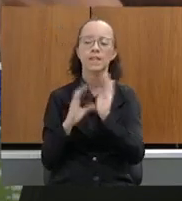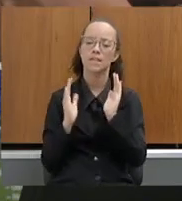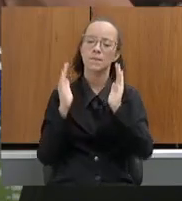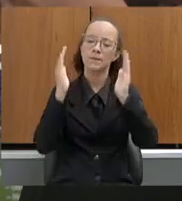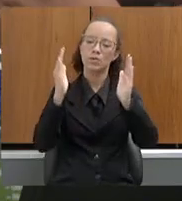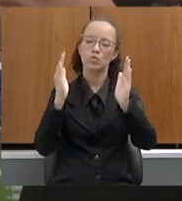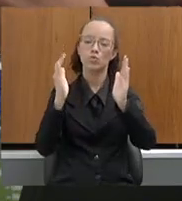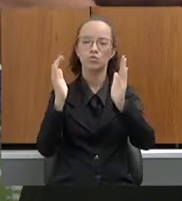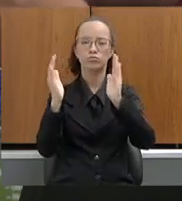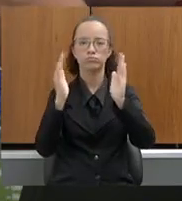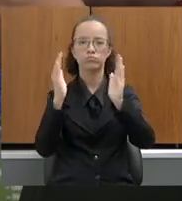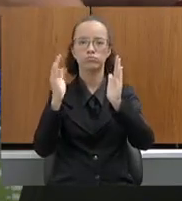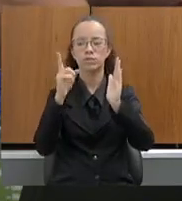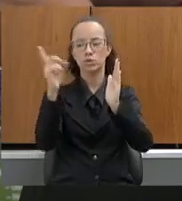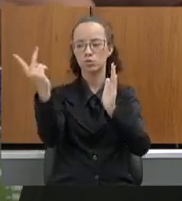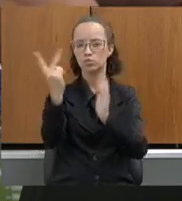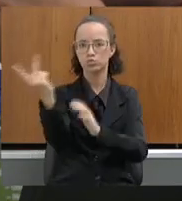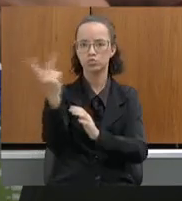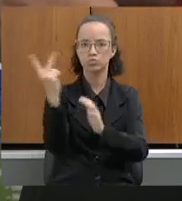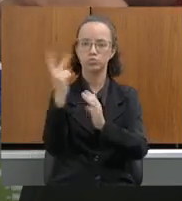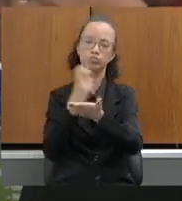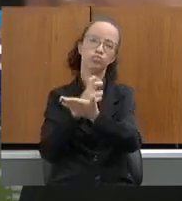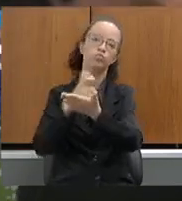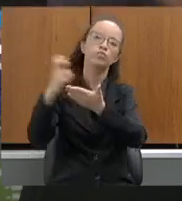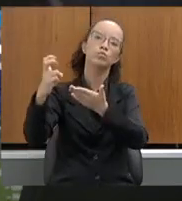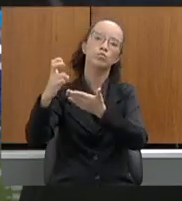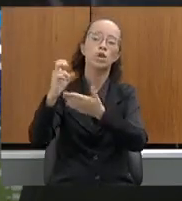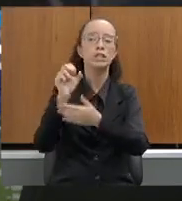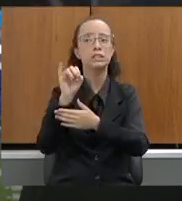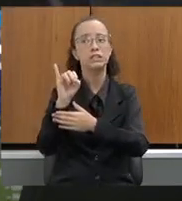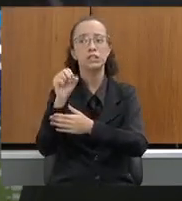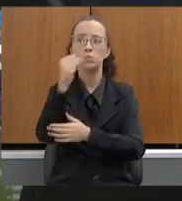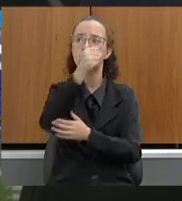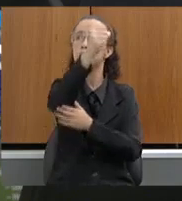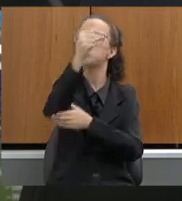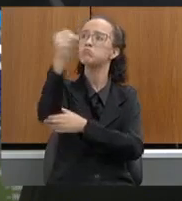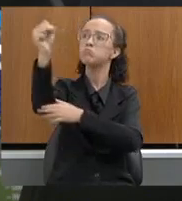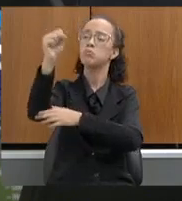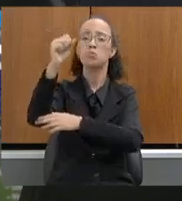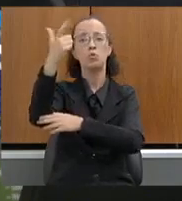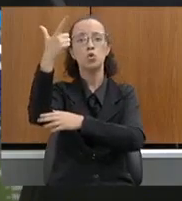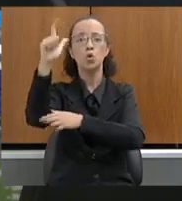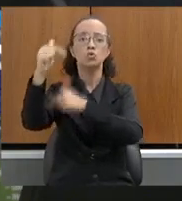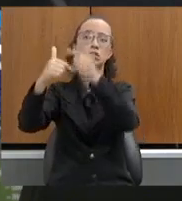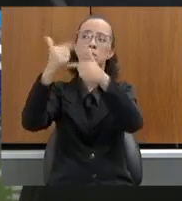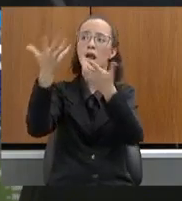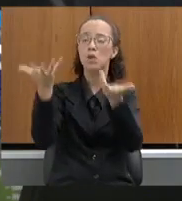de afastamento, se durante a decisão judicial foram alocados em outras funções no órgão ambiental.